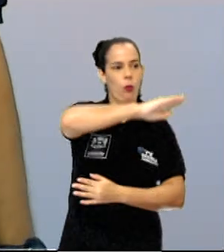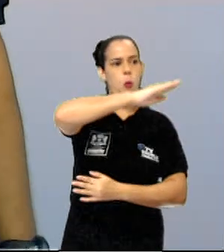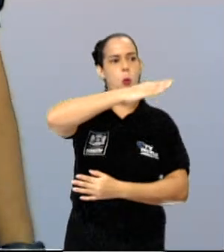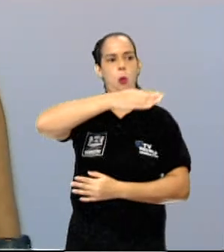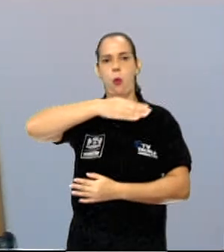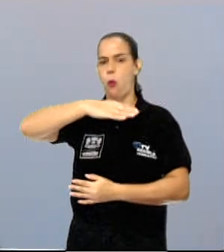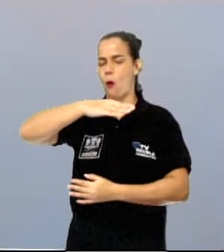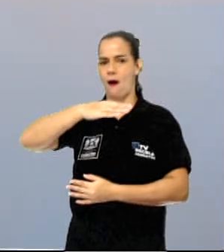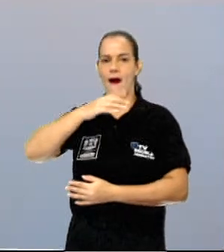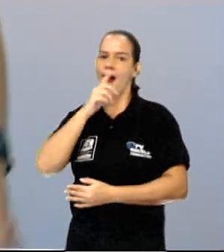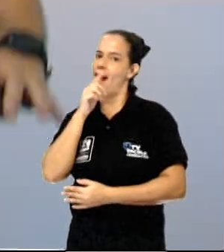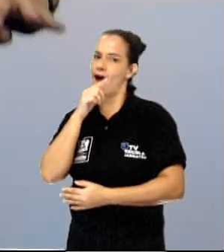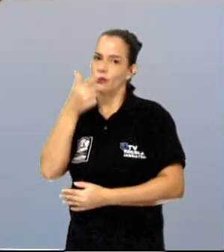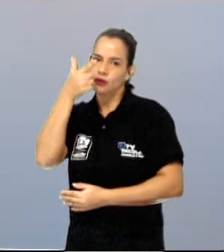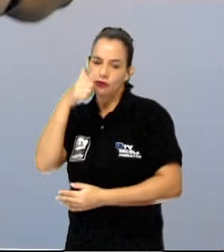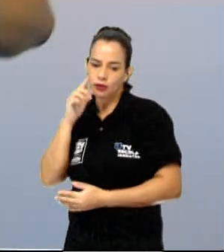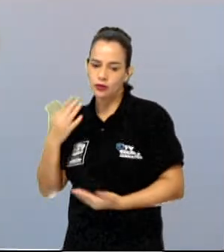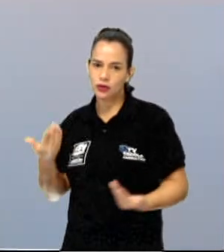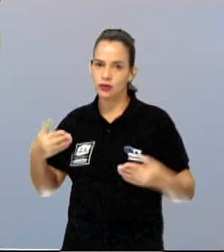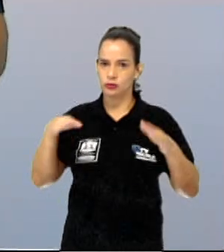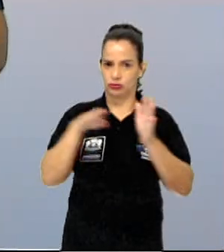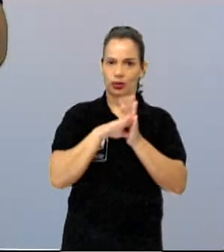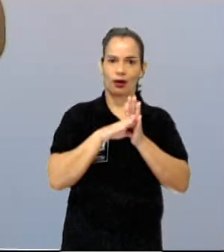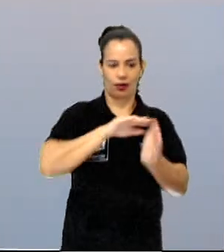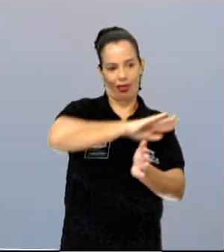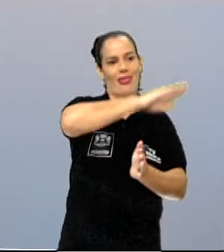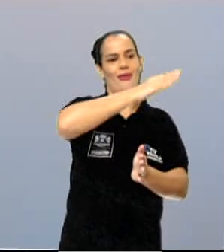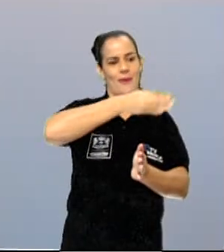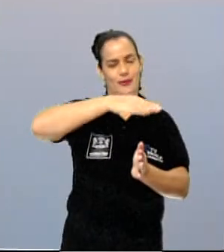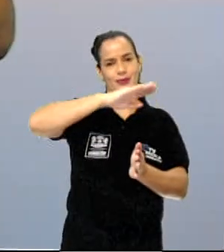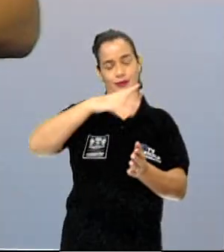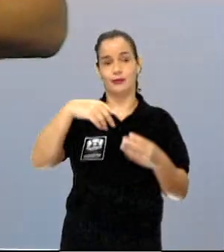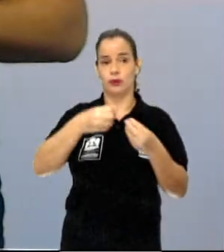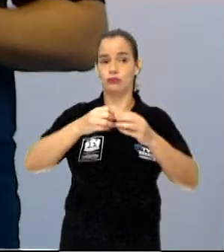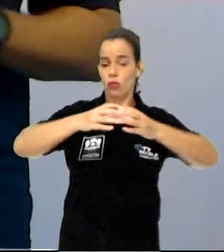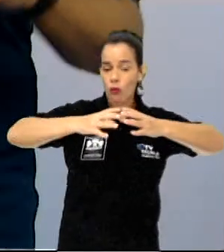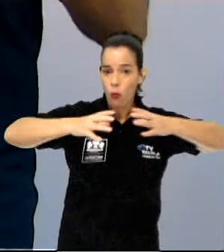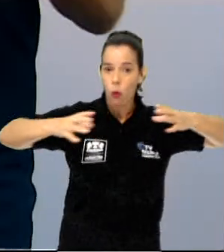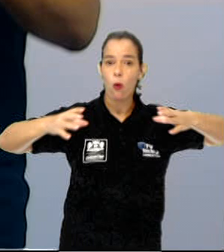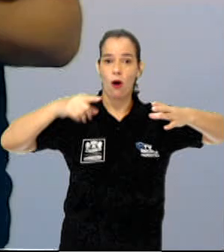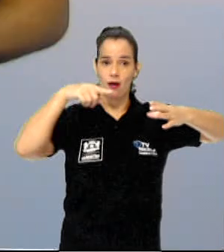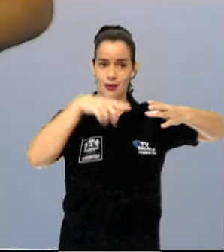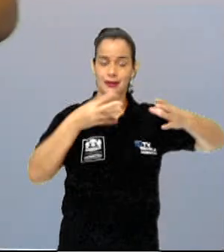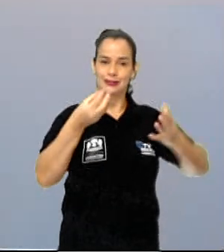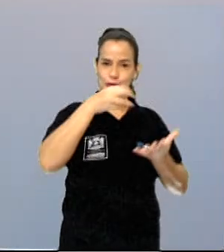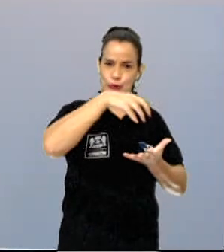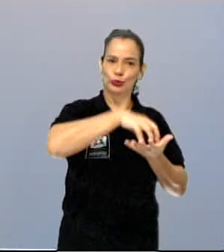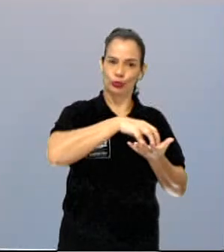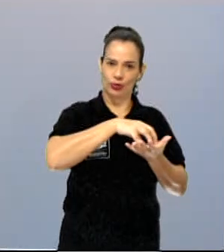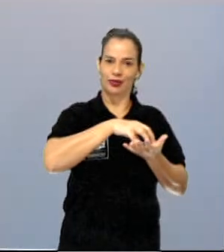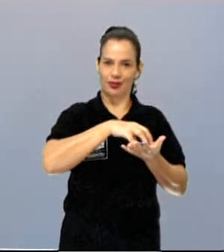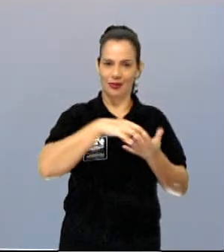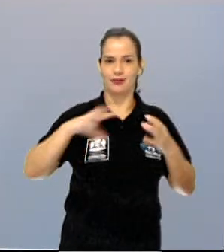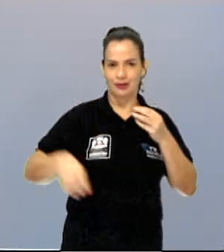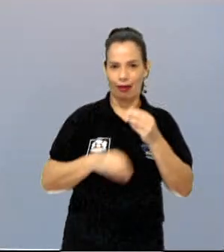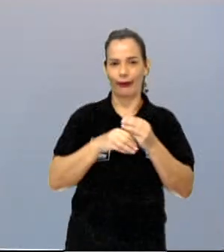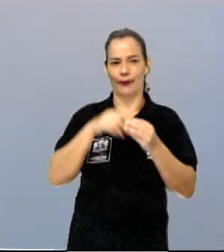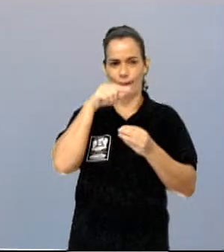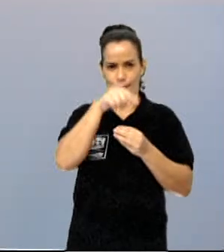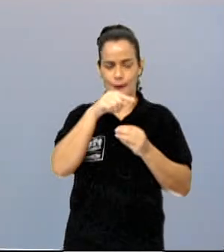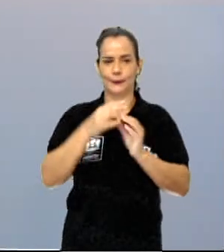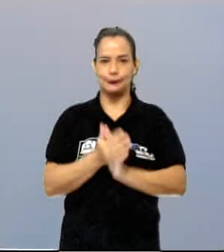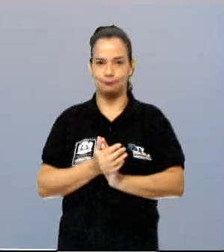subir a montanha. Então, ela acaba se concentrando nessa imensa planície, que é a planície do Pantanal, o